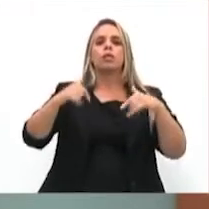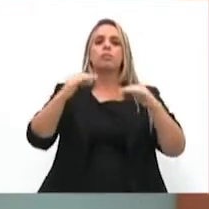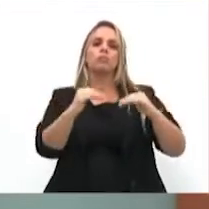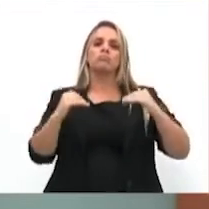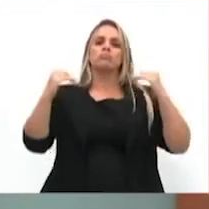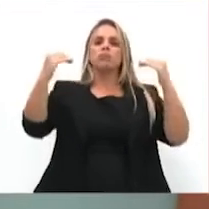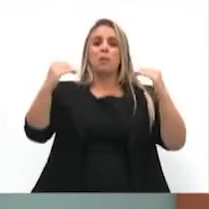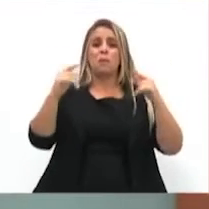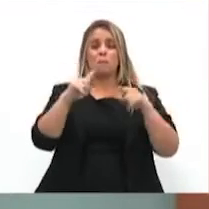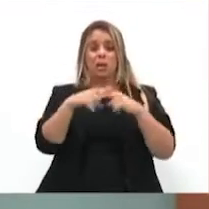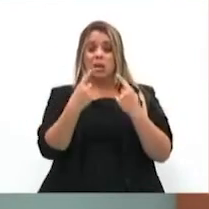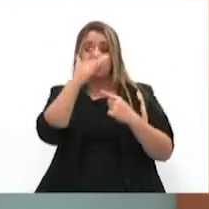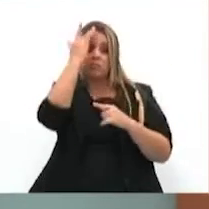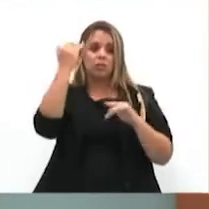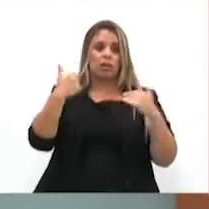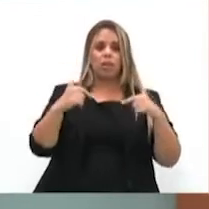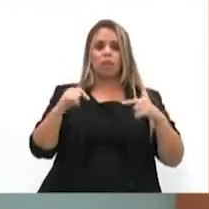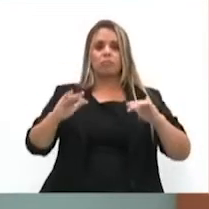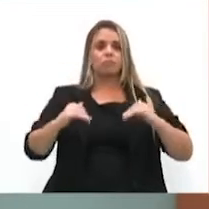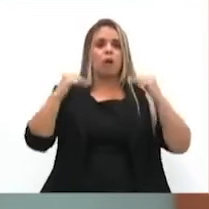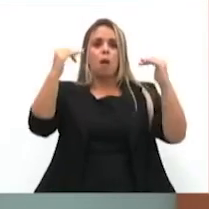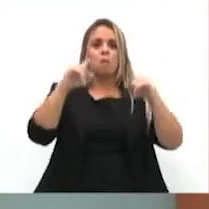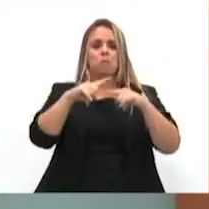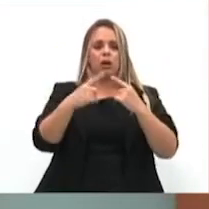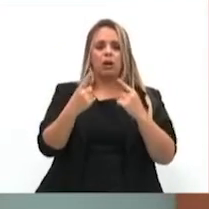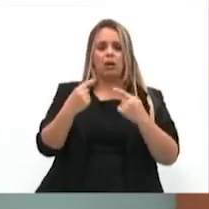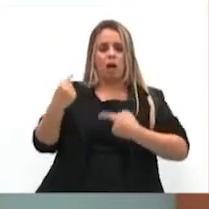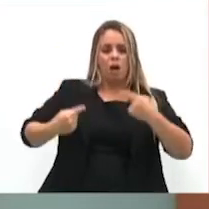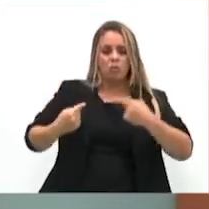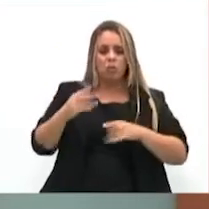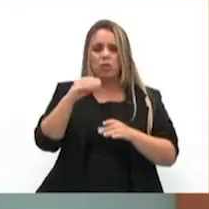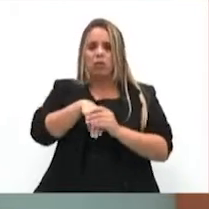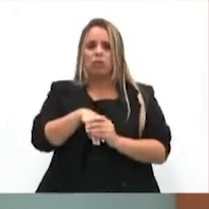que não têm relação nenhuma com aquela política pública.